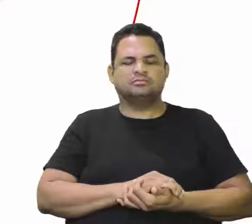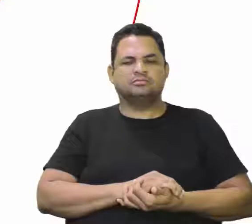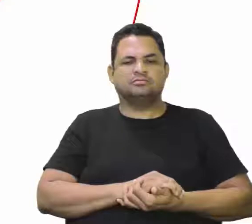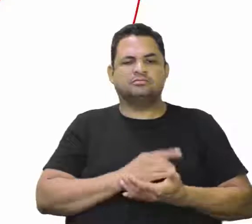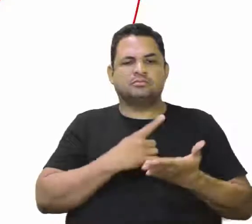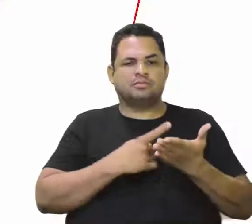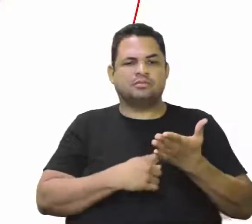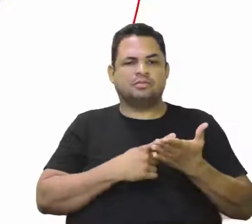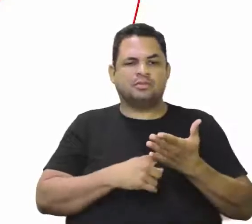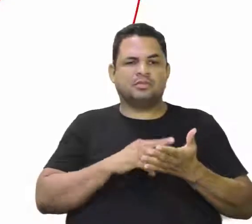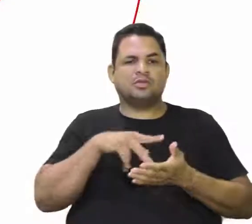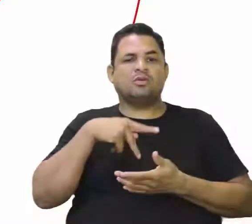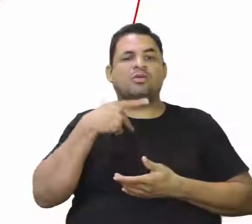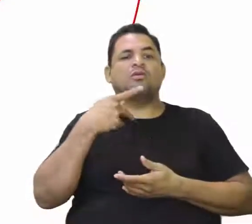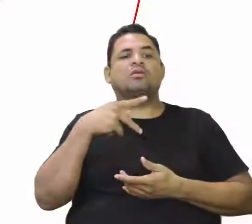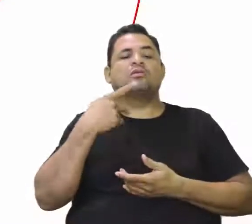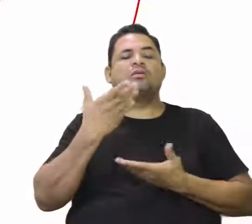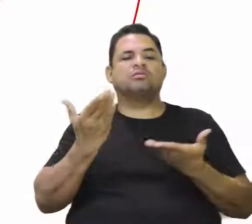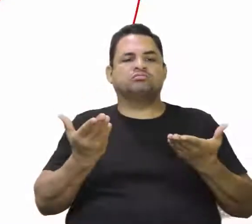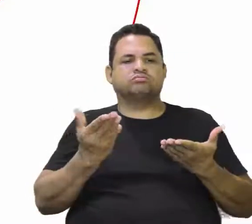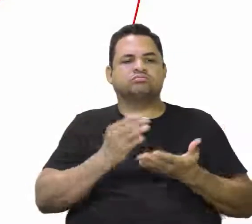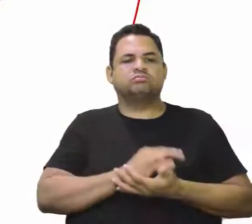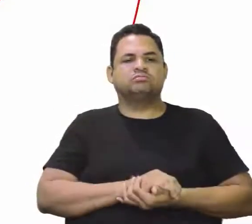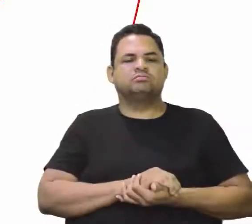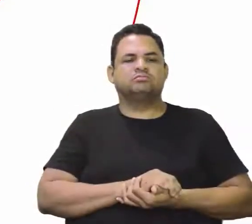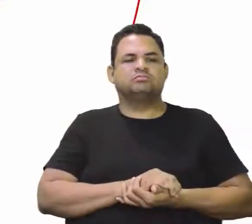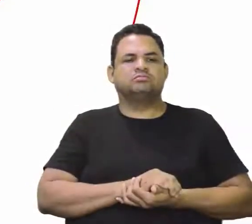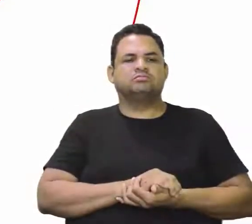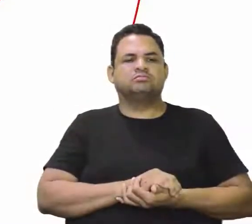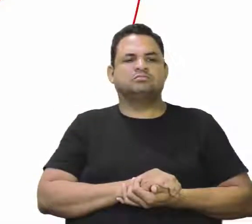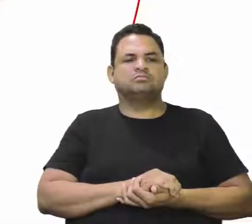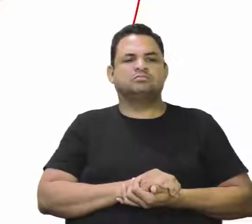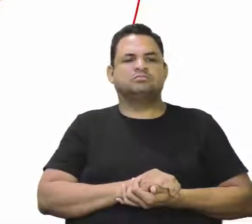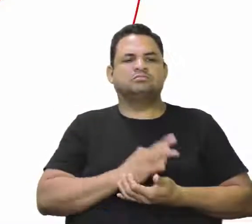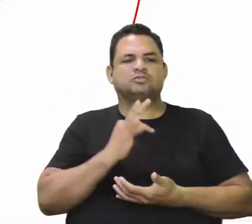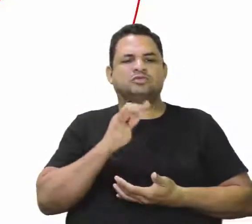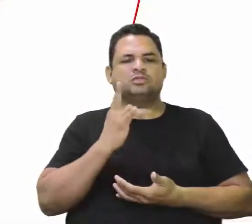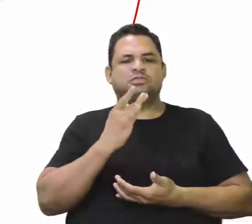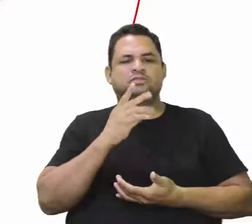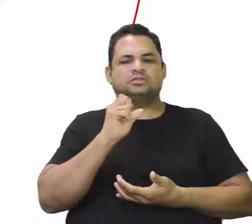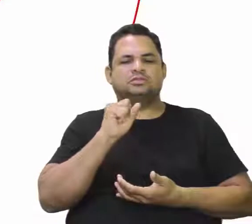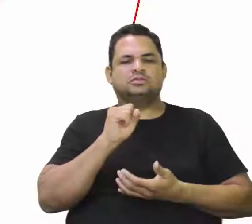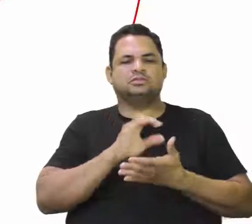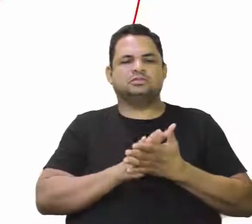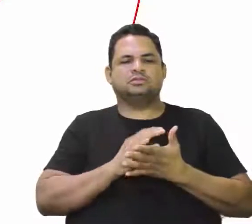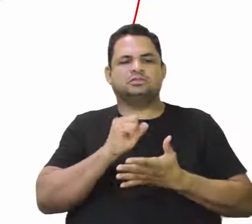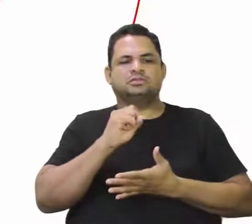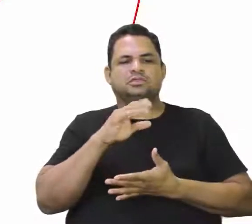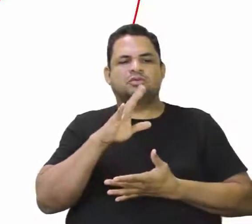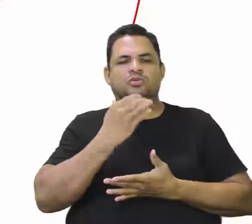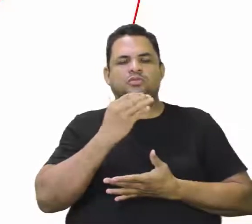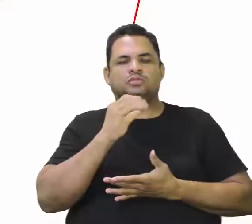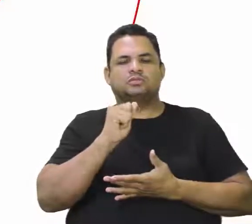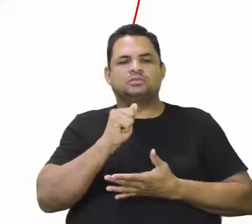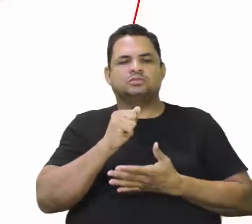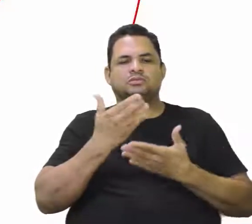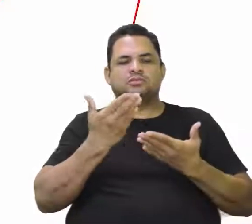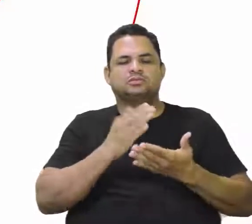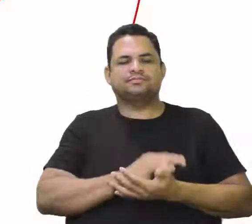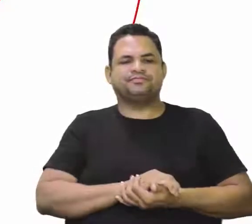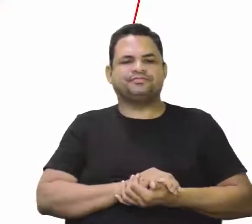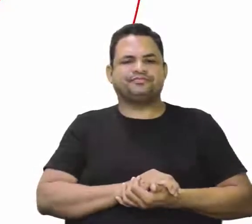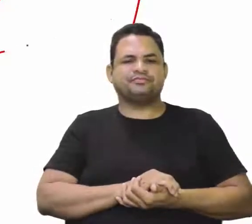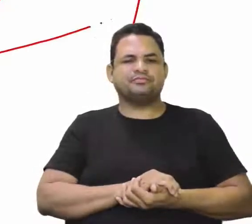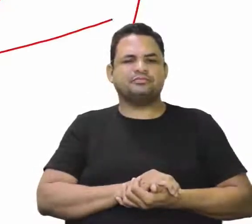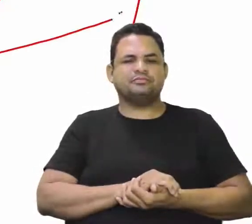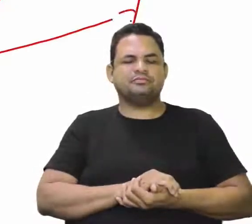Estamos falando de qual tratado? Estamos falando do tratado de Tordesilhas? O tratado de Saragossa vai